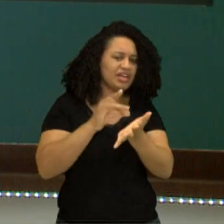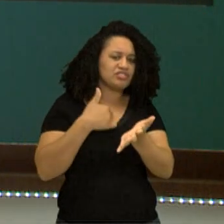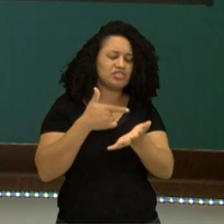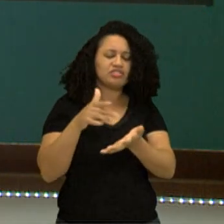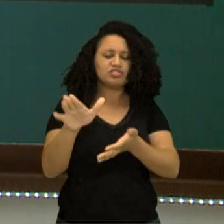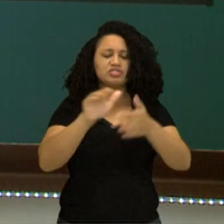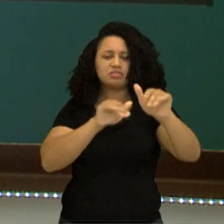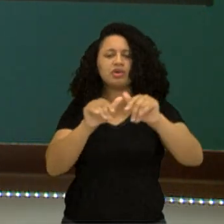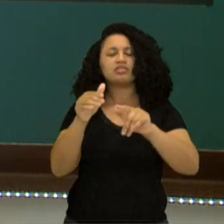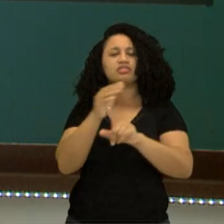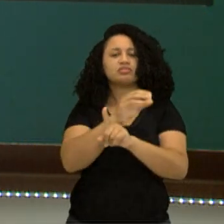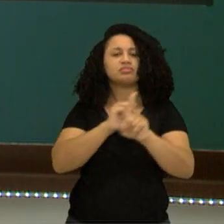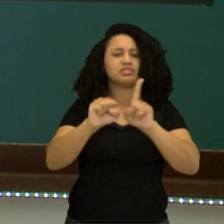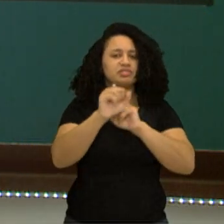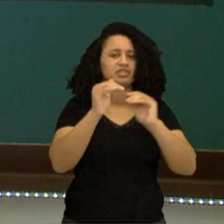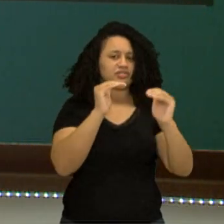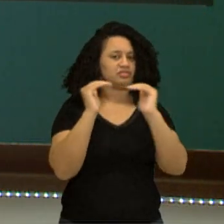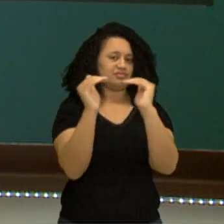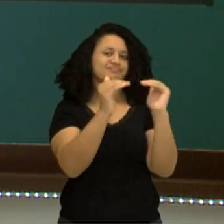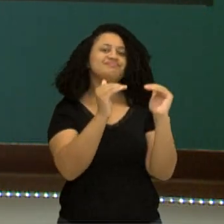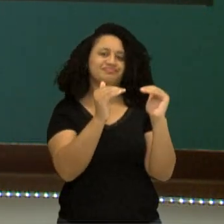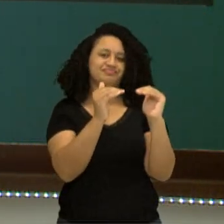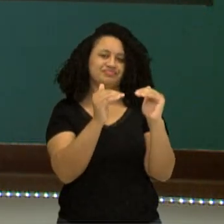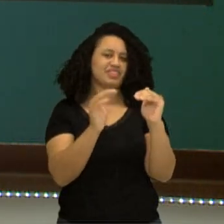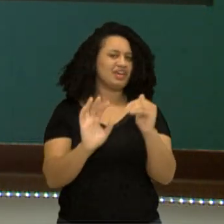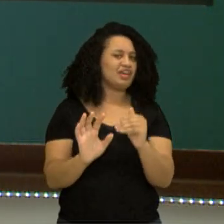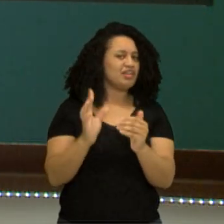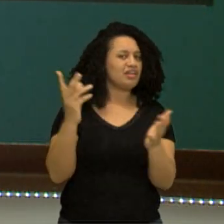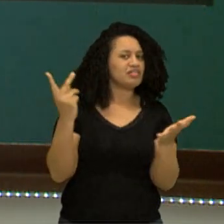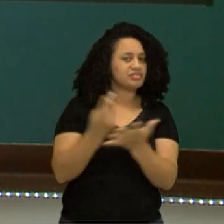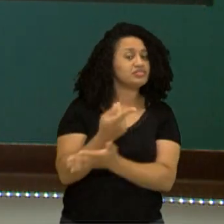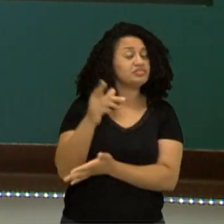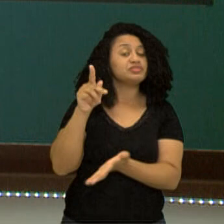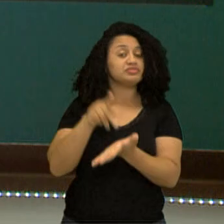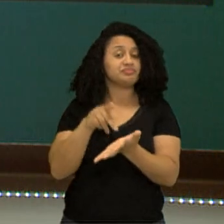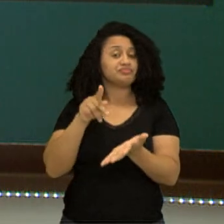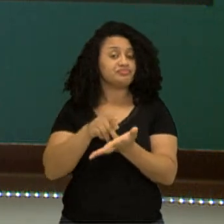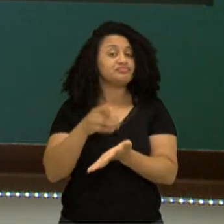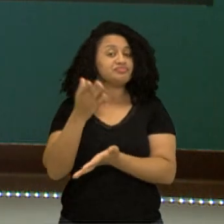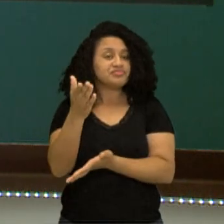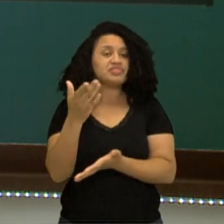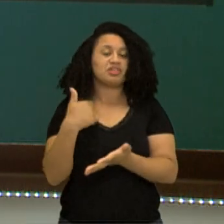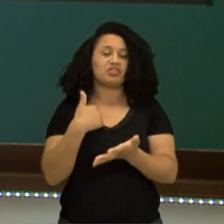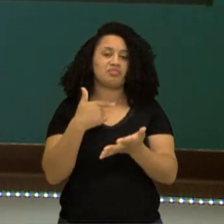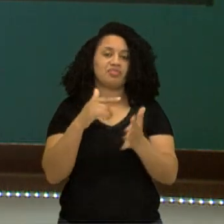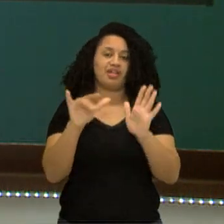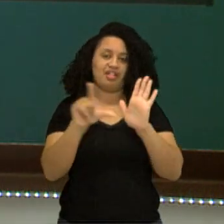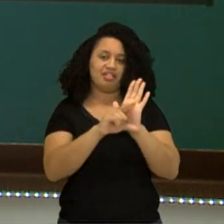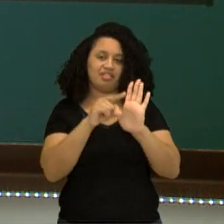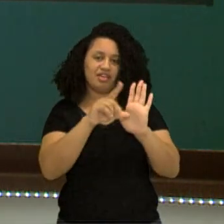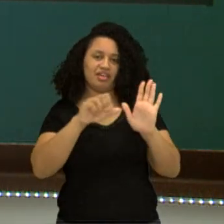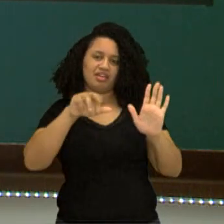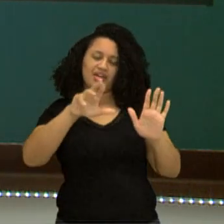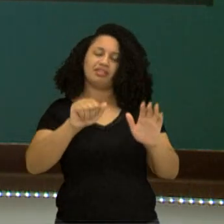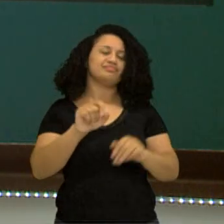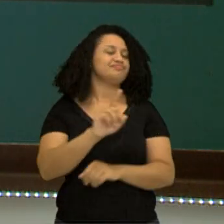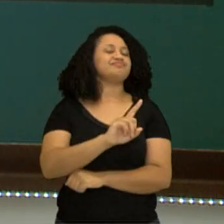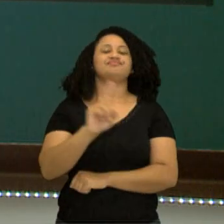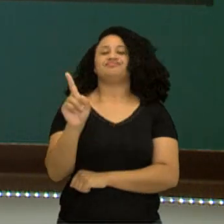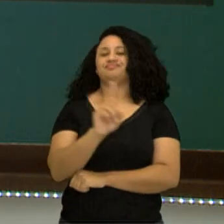a sociedade em igualdade? Isso aconteceu efetivamente com a Lei Áurea? Não.